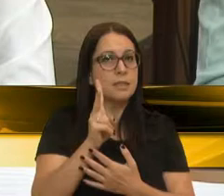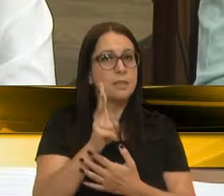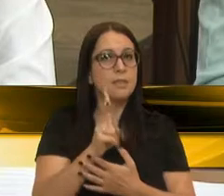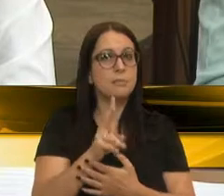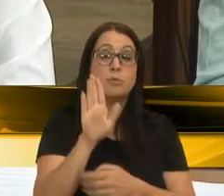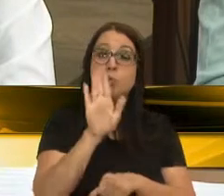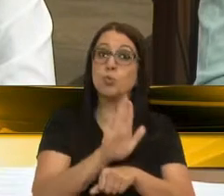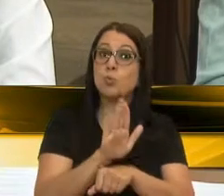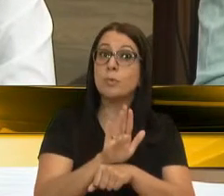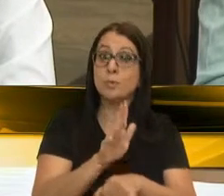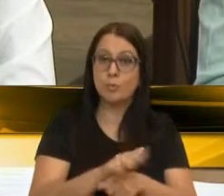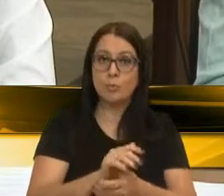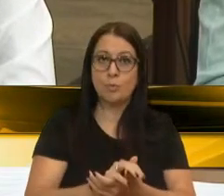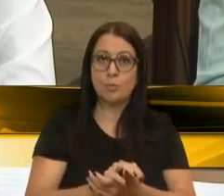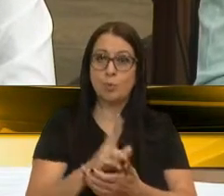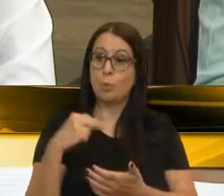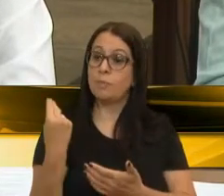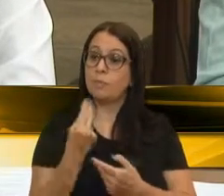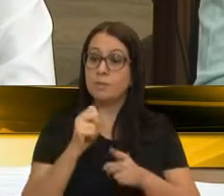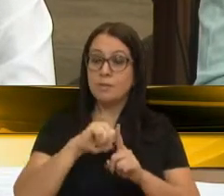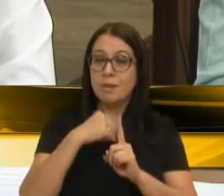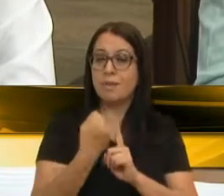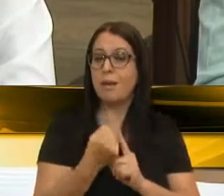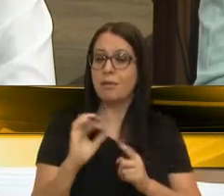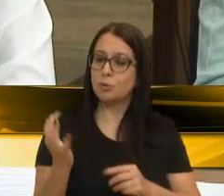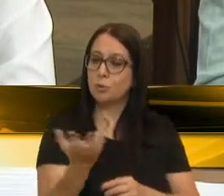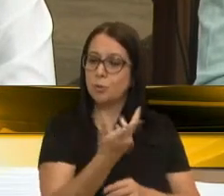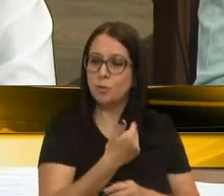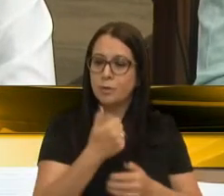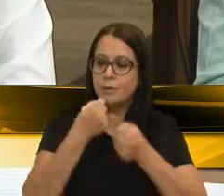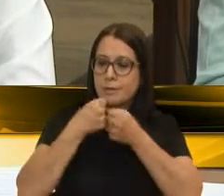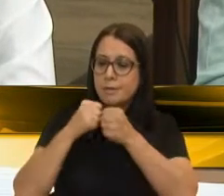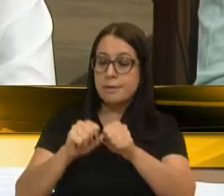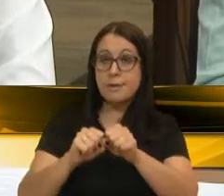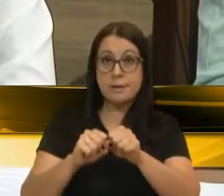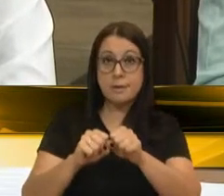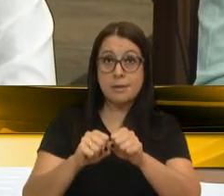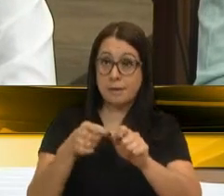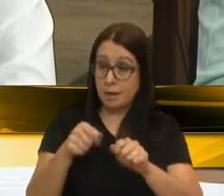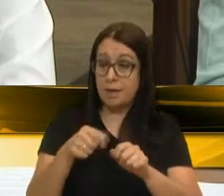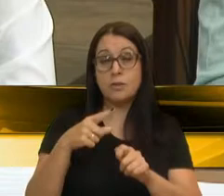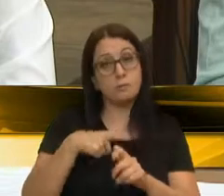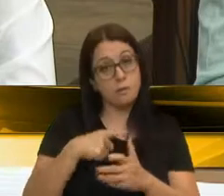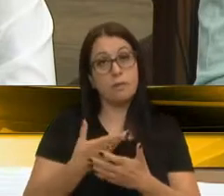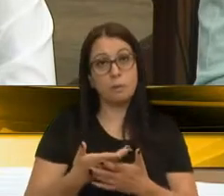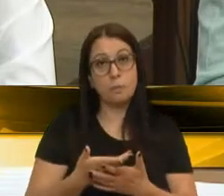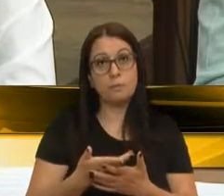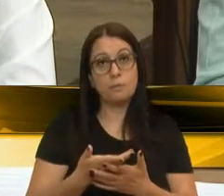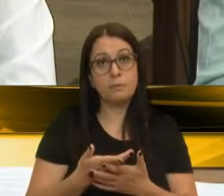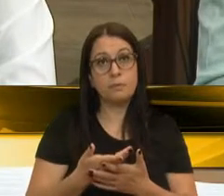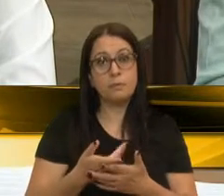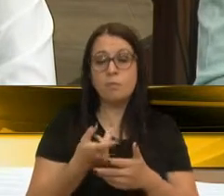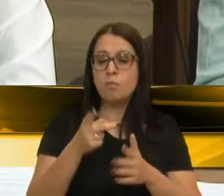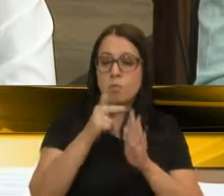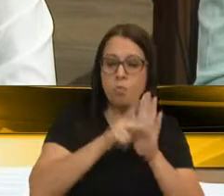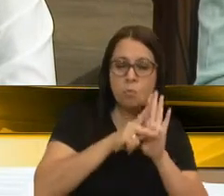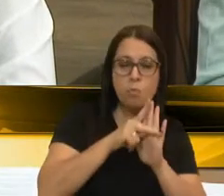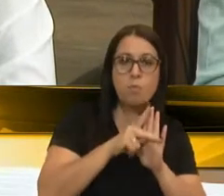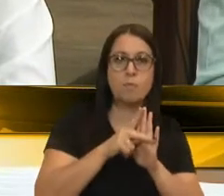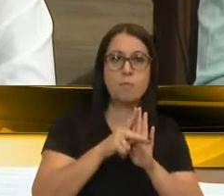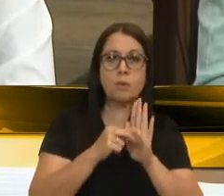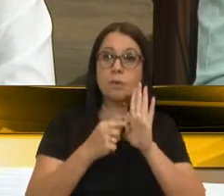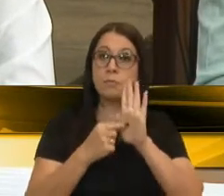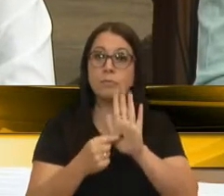corroborar com a nossa sociedade e com todas as secretarias que assim tiverem algum projeto, que queiram